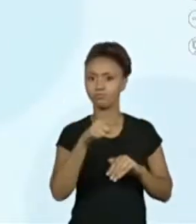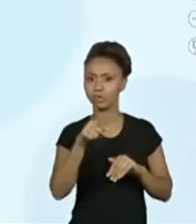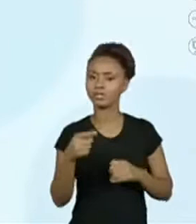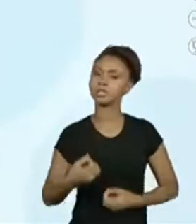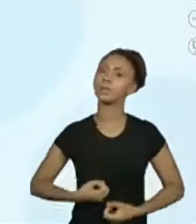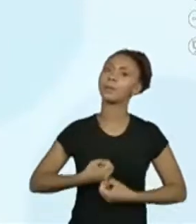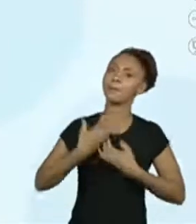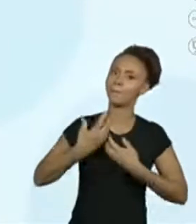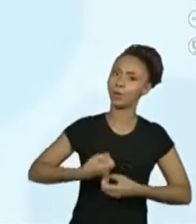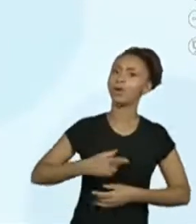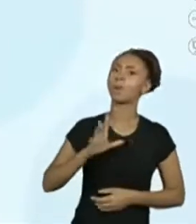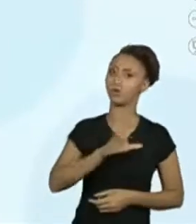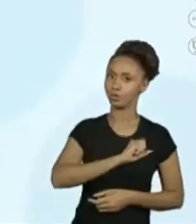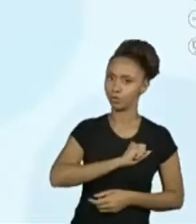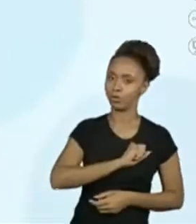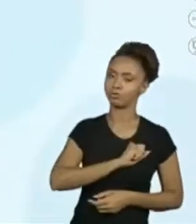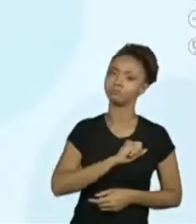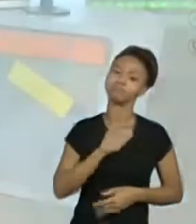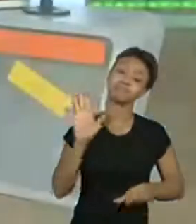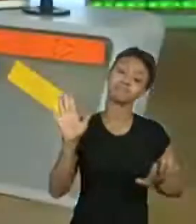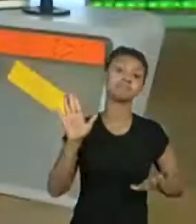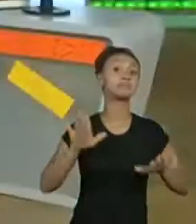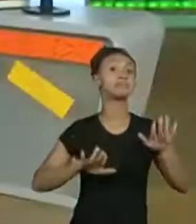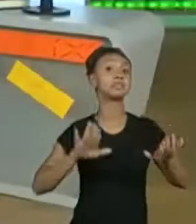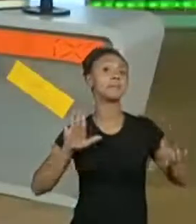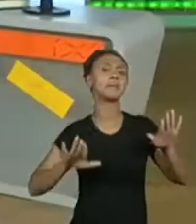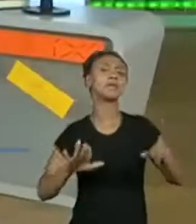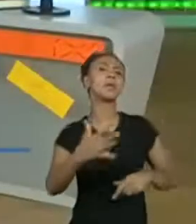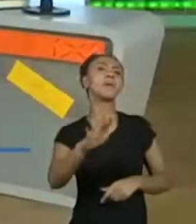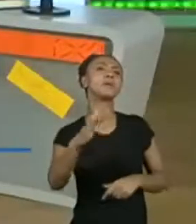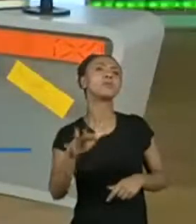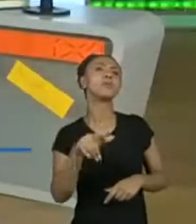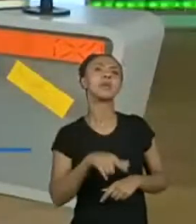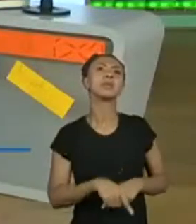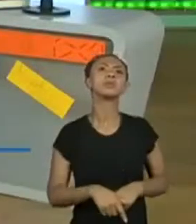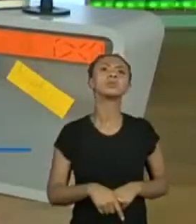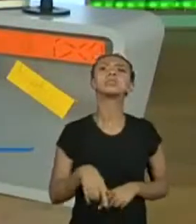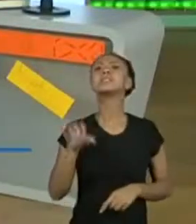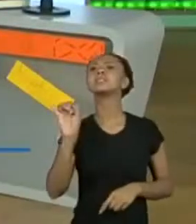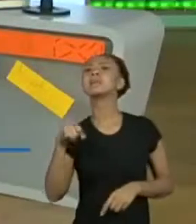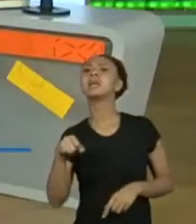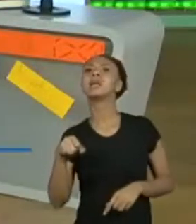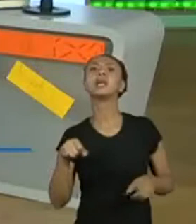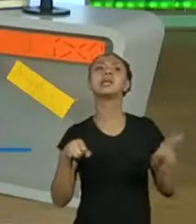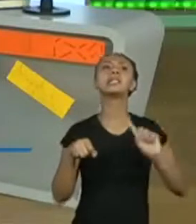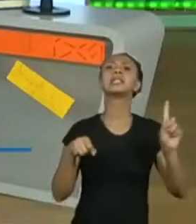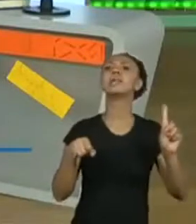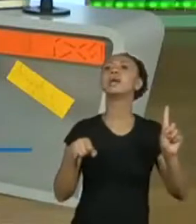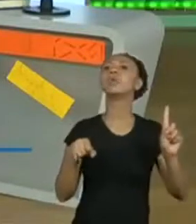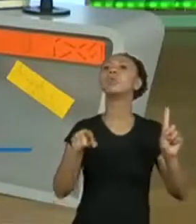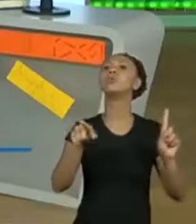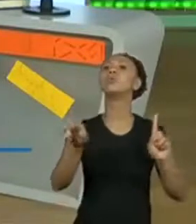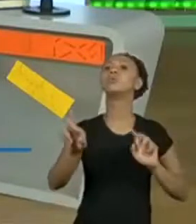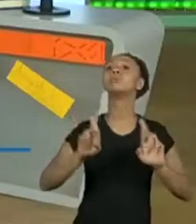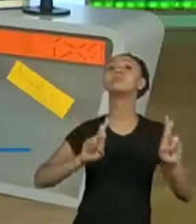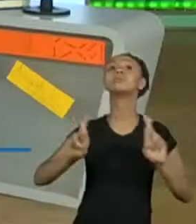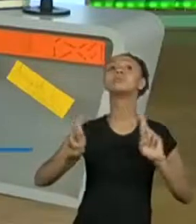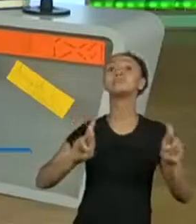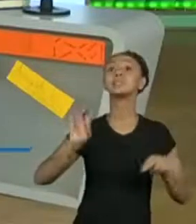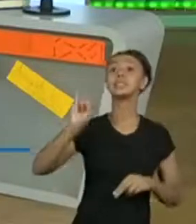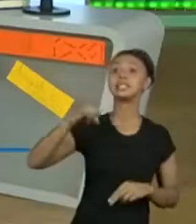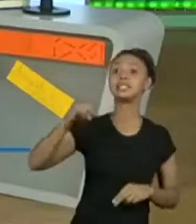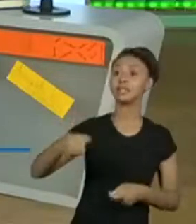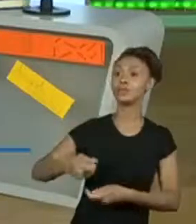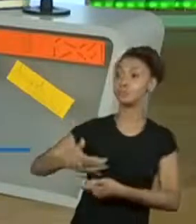pergunta muito aberta. Eu quero saber mais ou menos quantos sims e nãos a gente tem. Sim. Ai, que